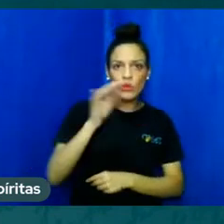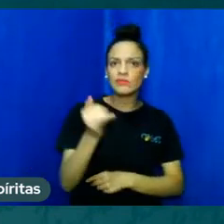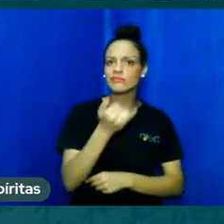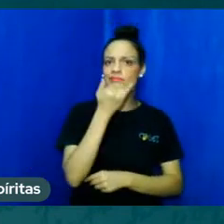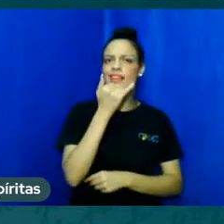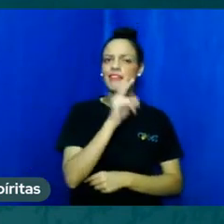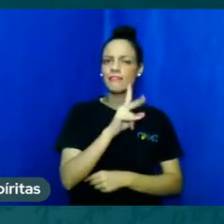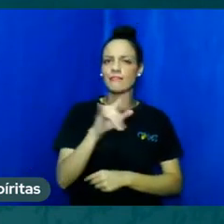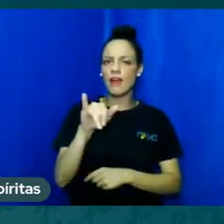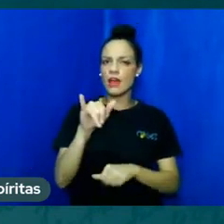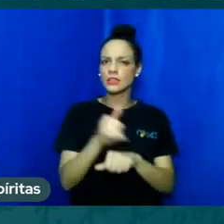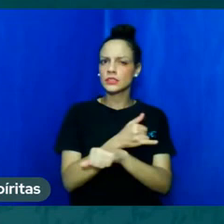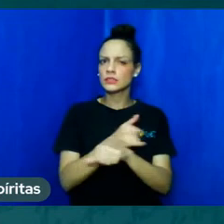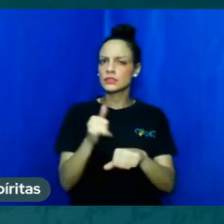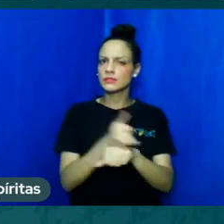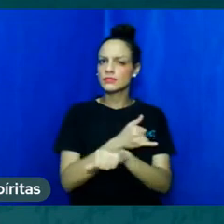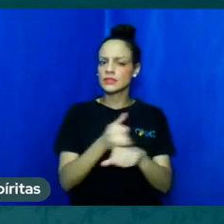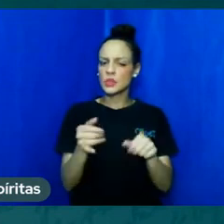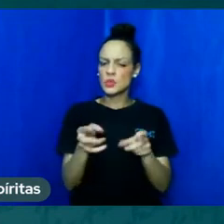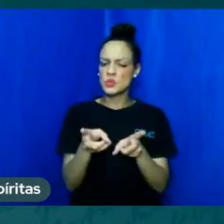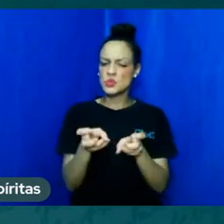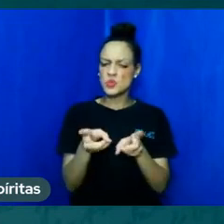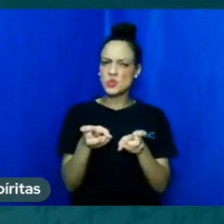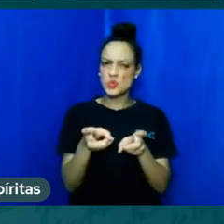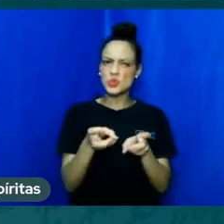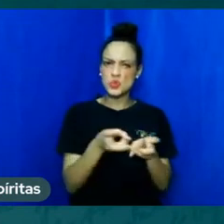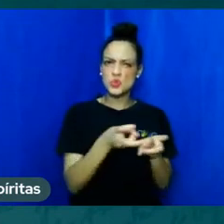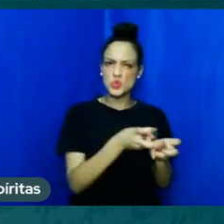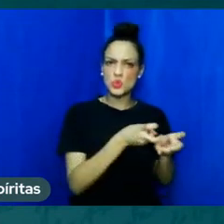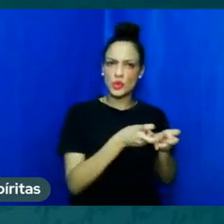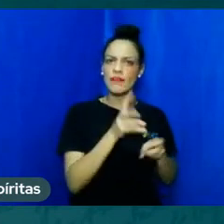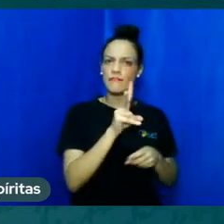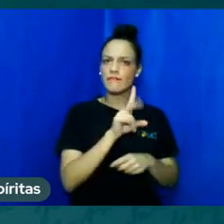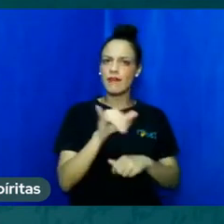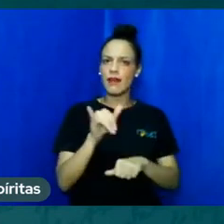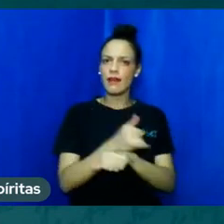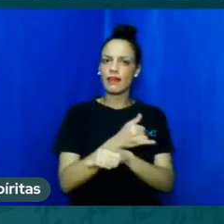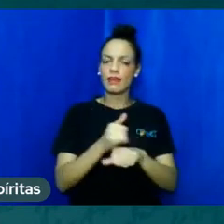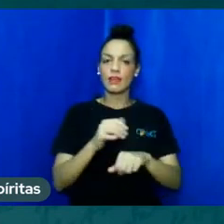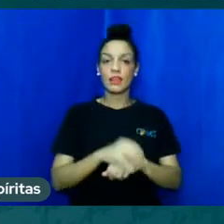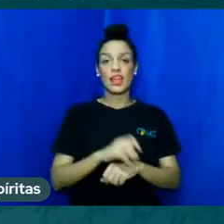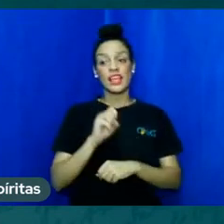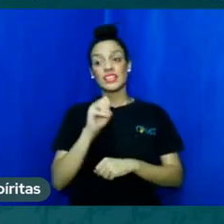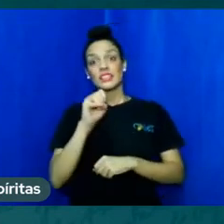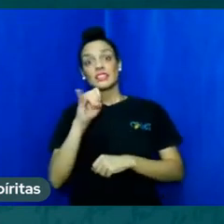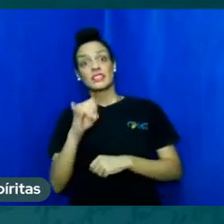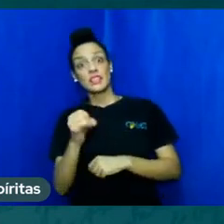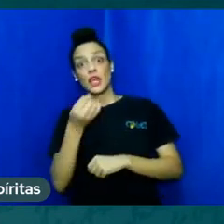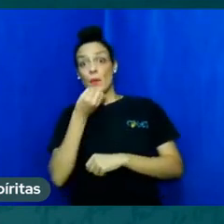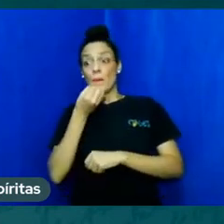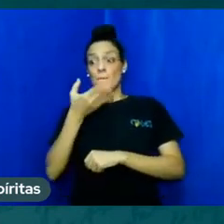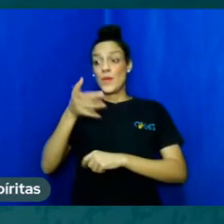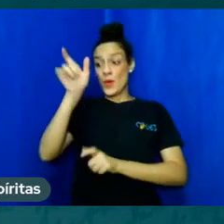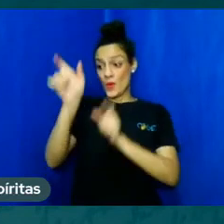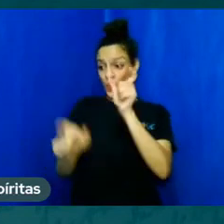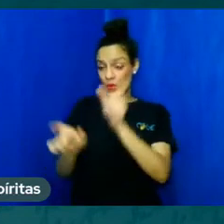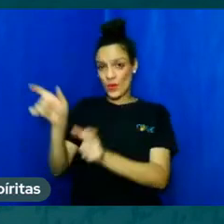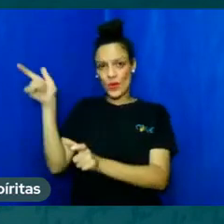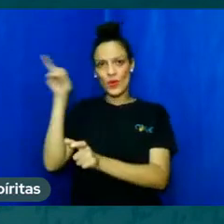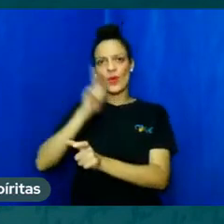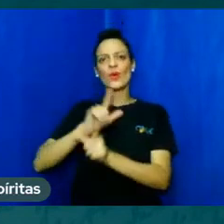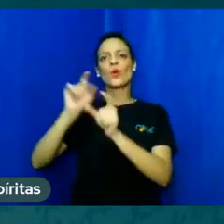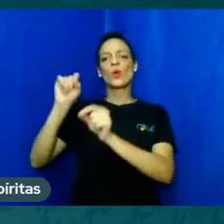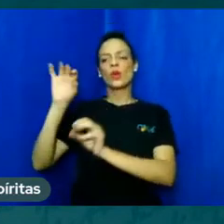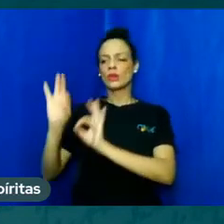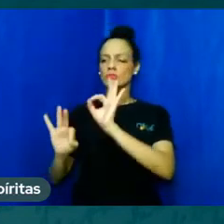explorar em proveito próprio. Quando os homens forem bons, organizarão boas instituições,